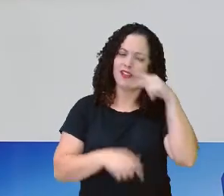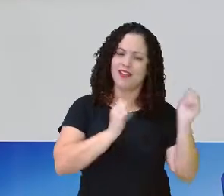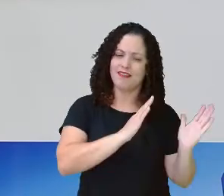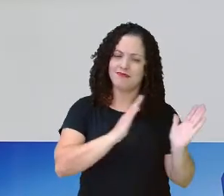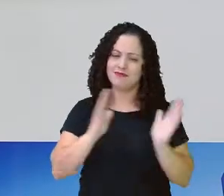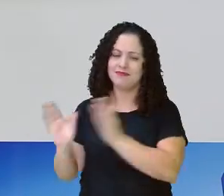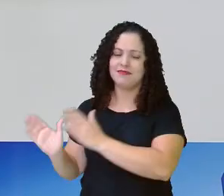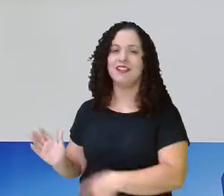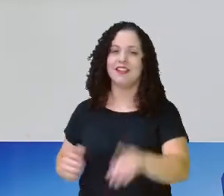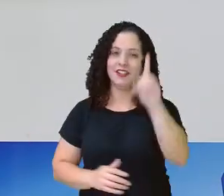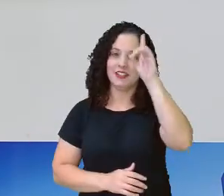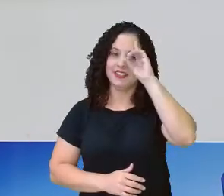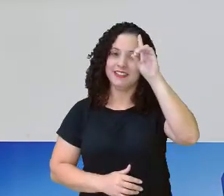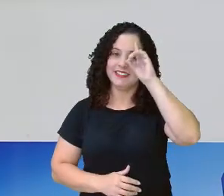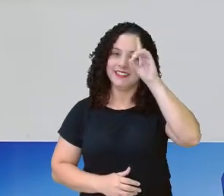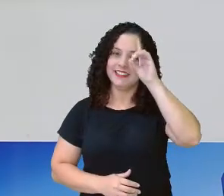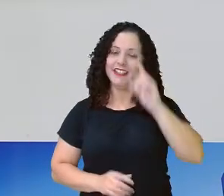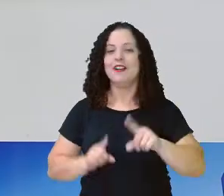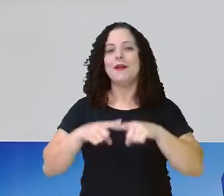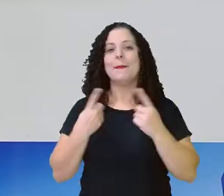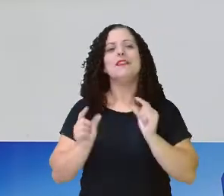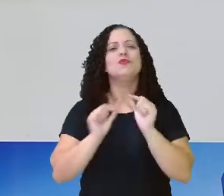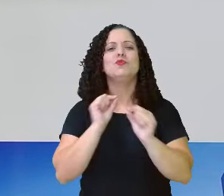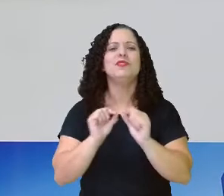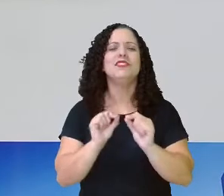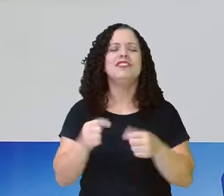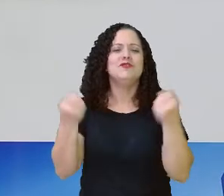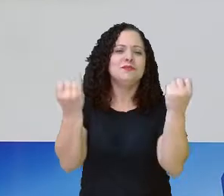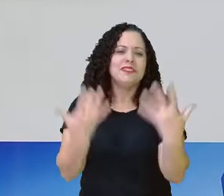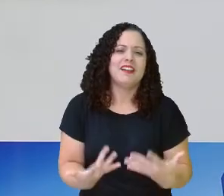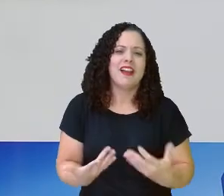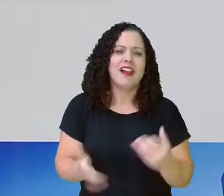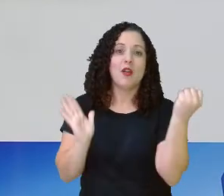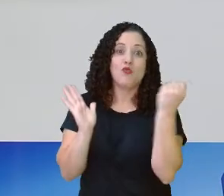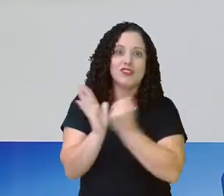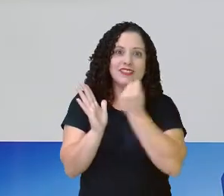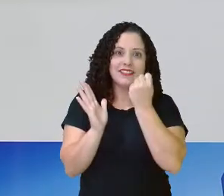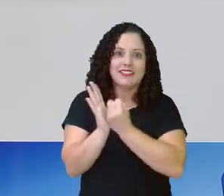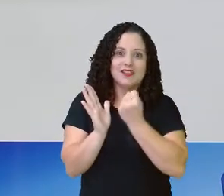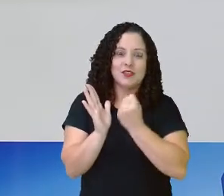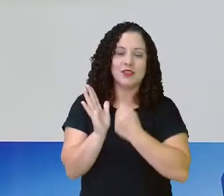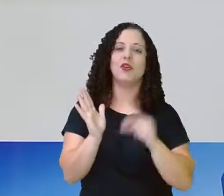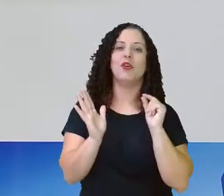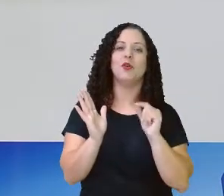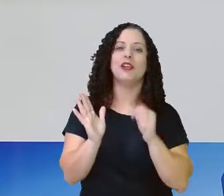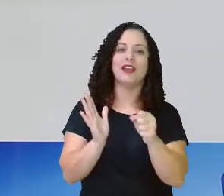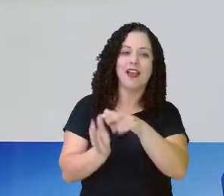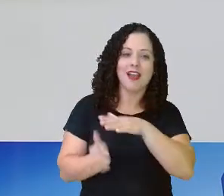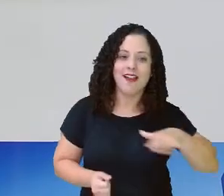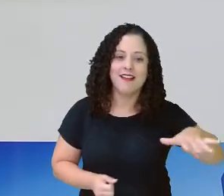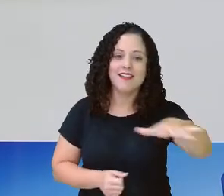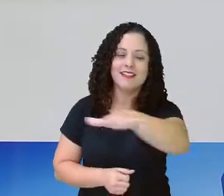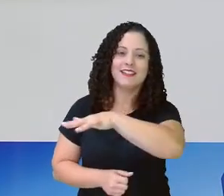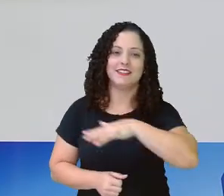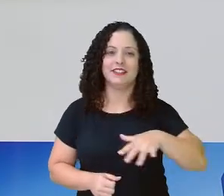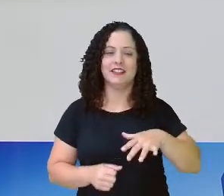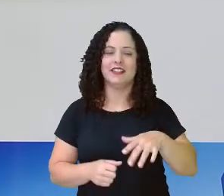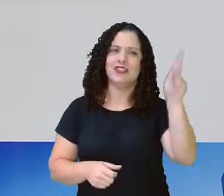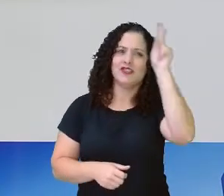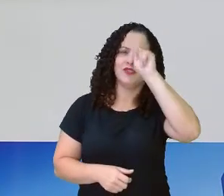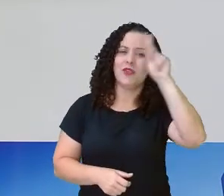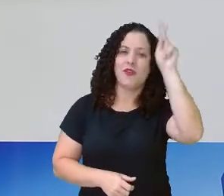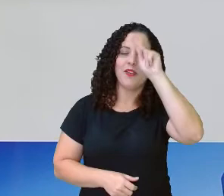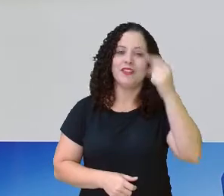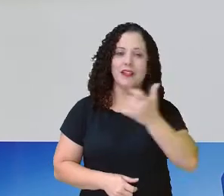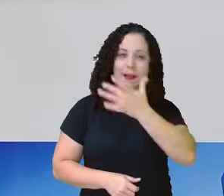Mas para falar em história, a gente precisa falar nos registros dessa história. Falar do campo da história é falar que quem